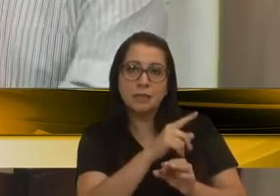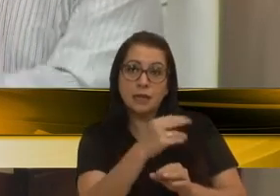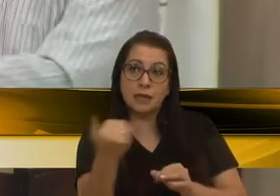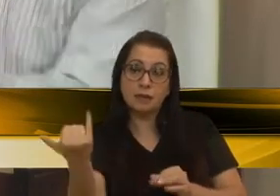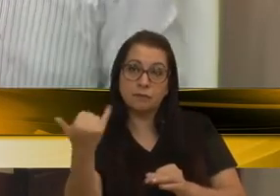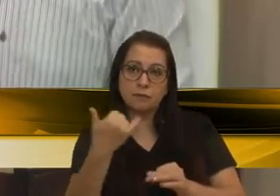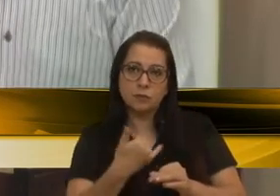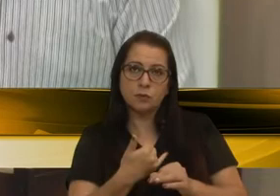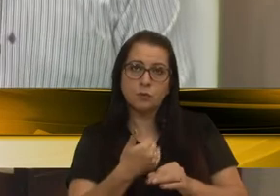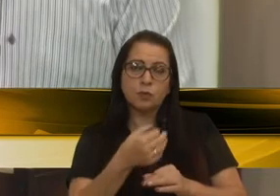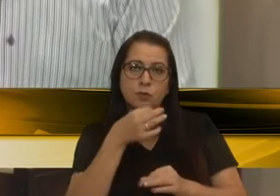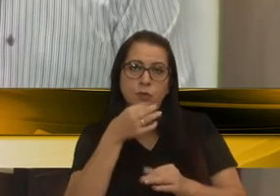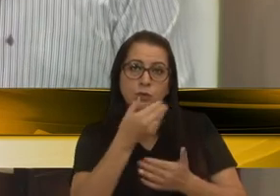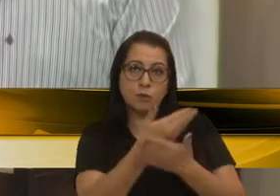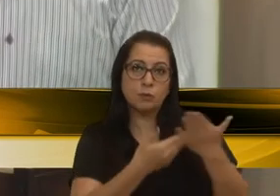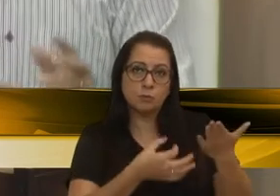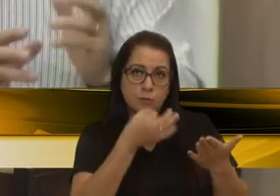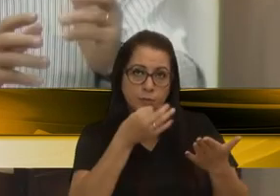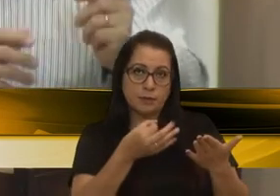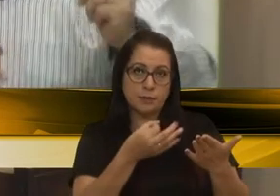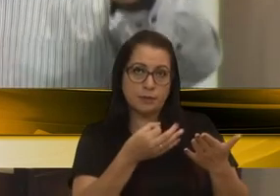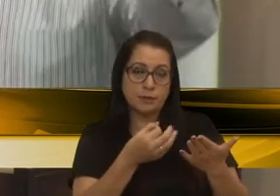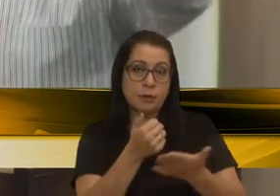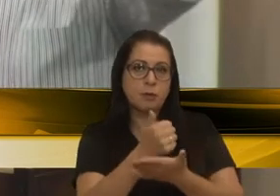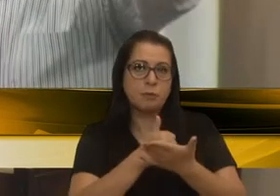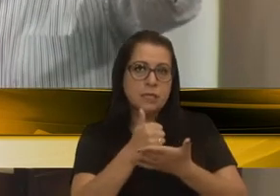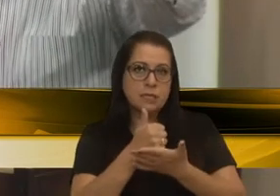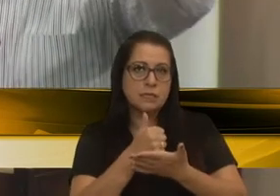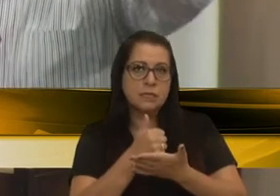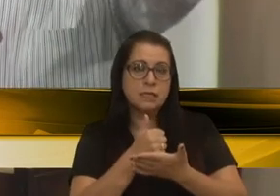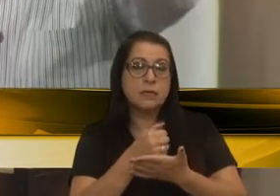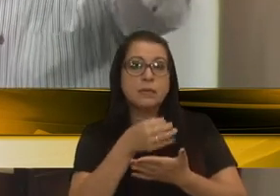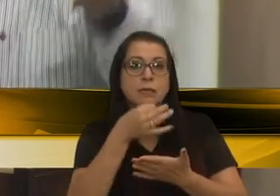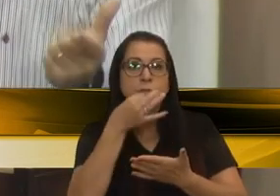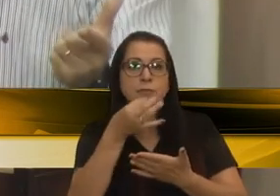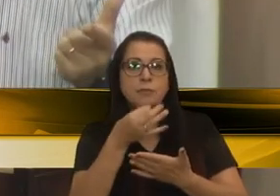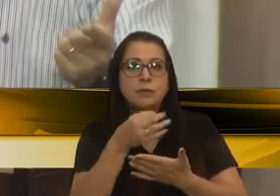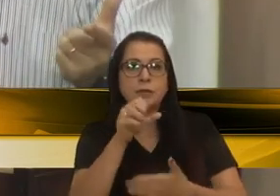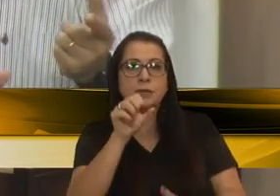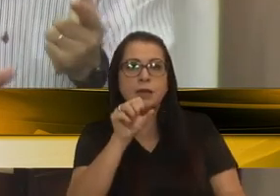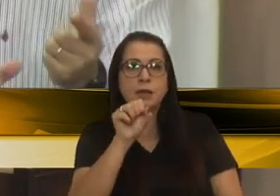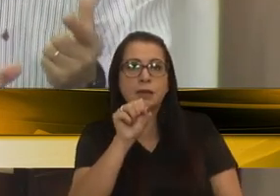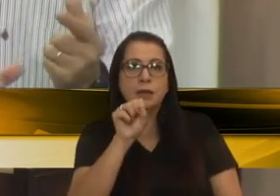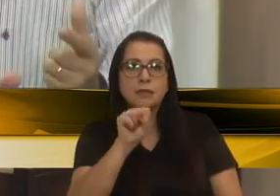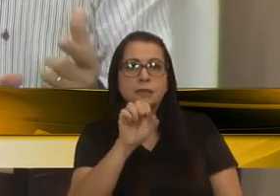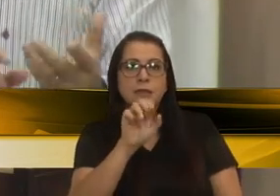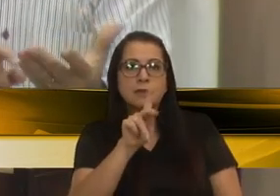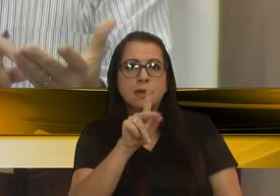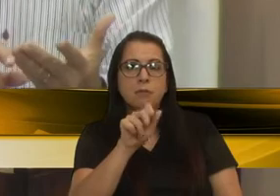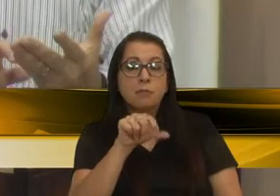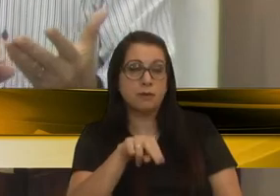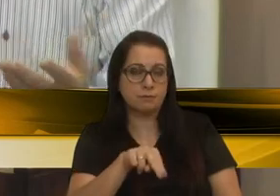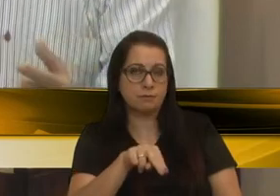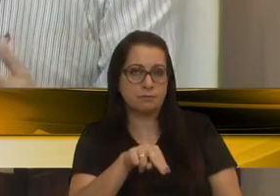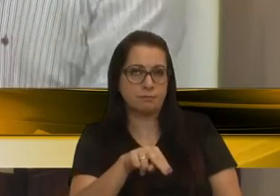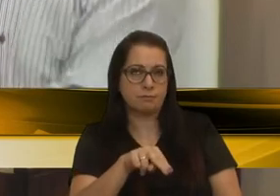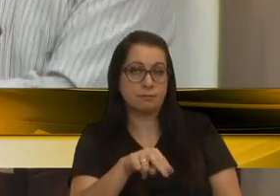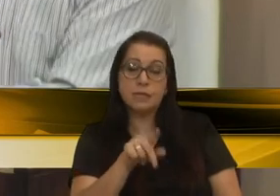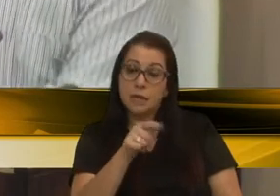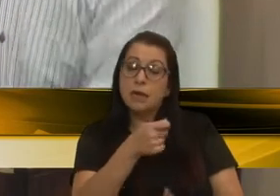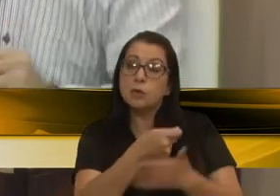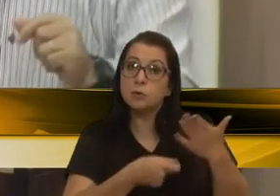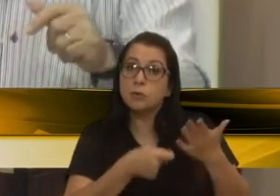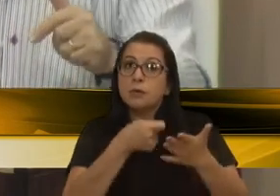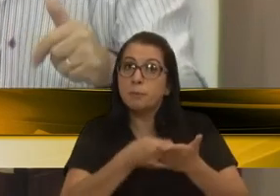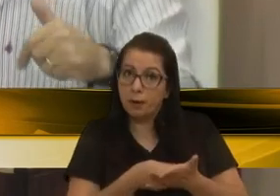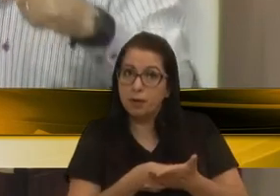emitiu um parecer, está aqui, baseado no parecer que vem do CEPLAN, vereadora Adiló. Então, ela, na verdade, autoriza